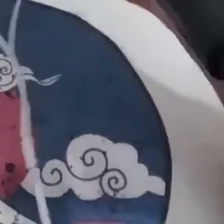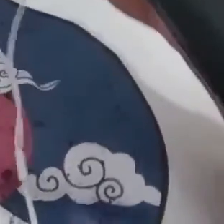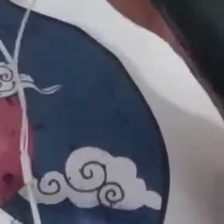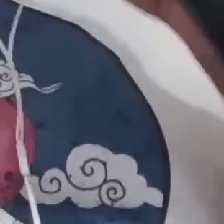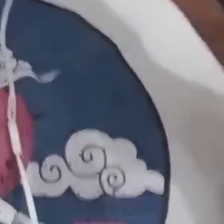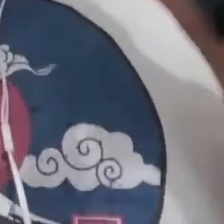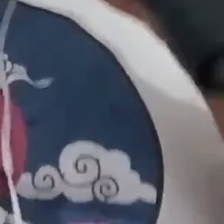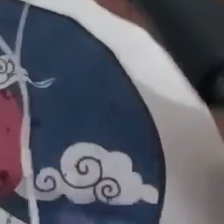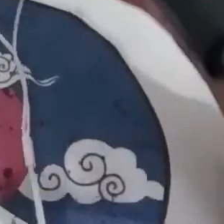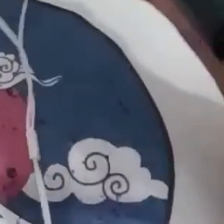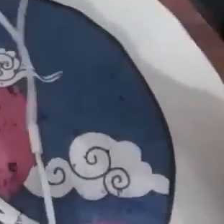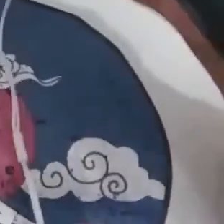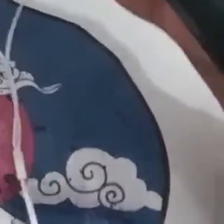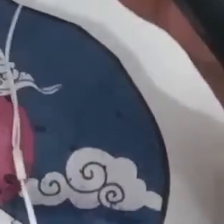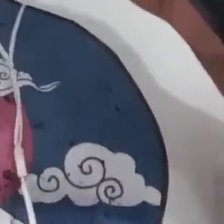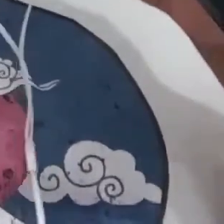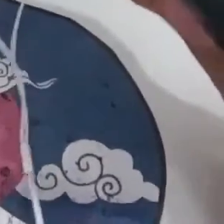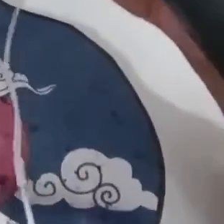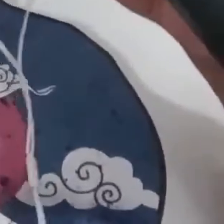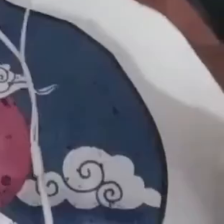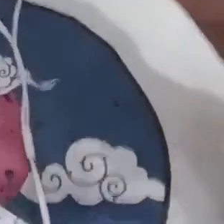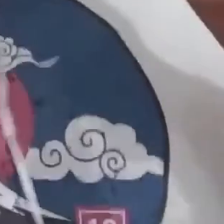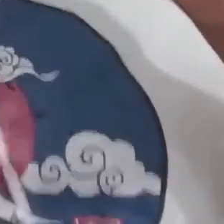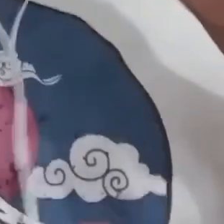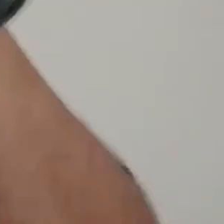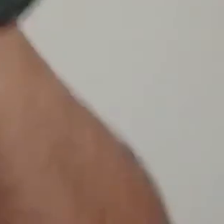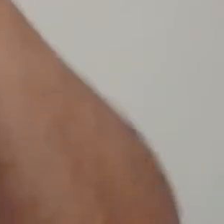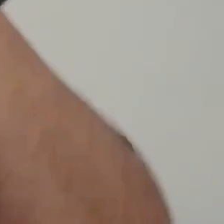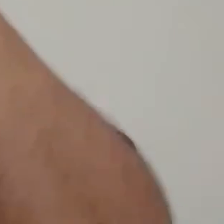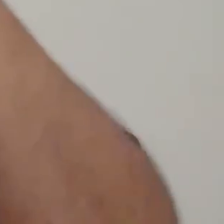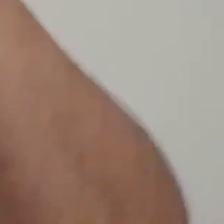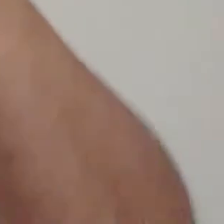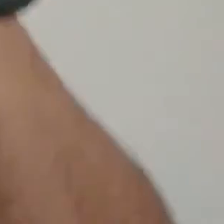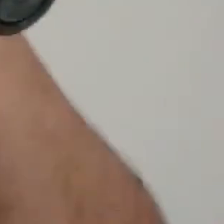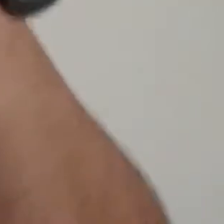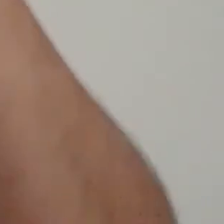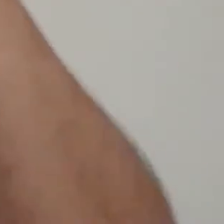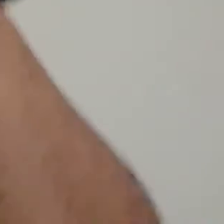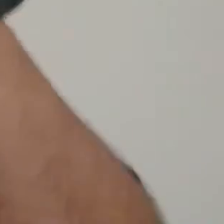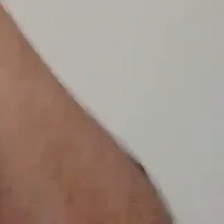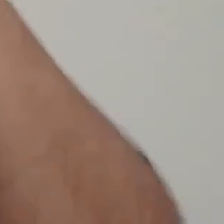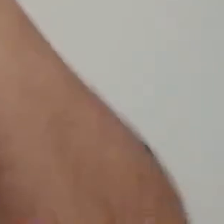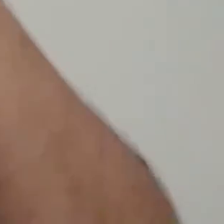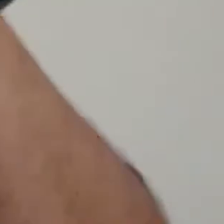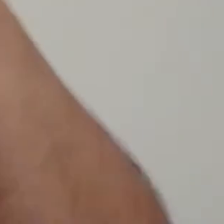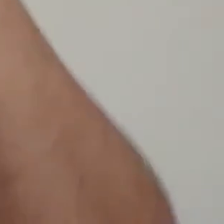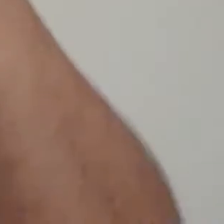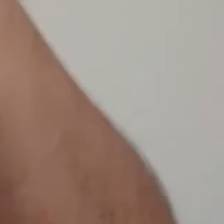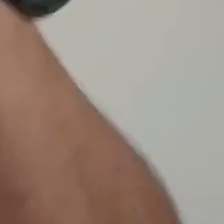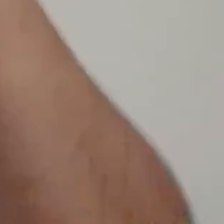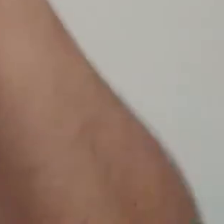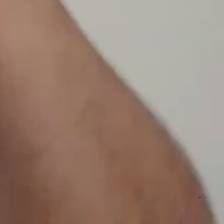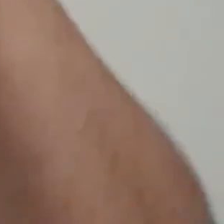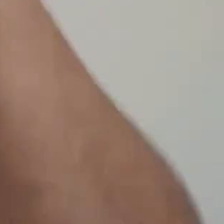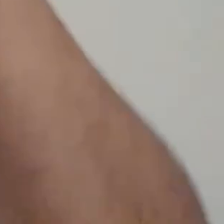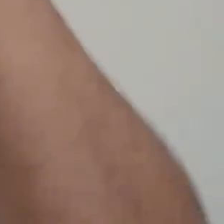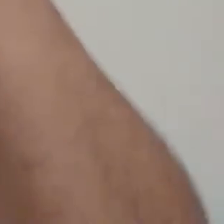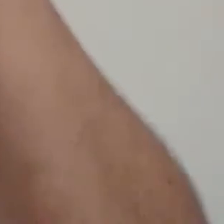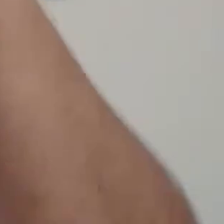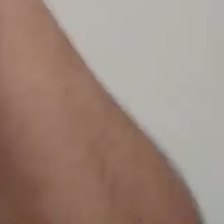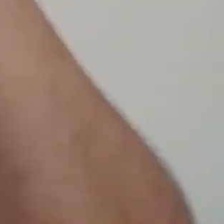como um vulcão, temporal na América. Me envolver em teu abraço, que o resto eu faço pra te